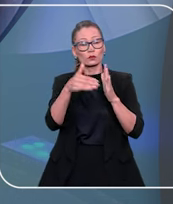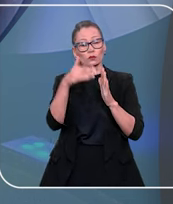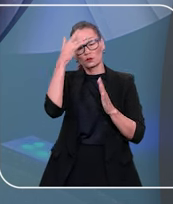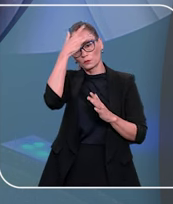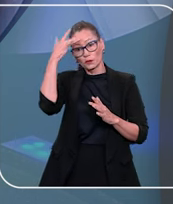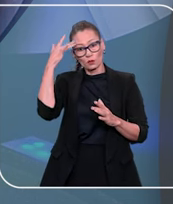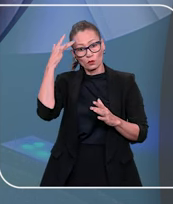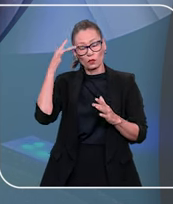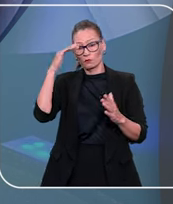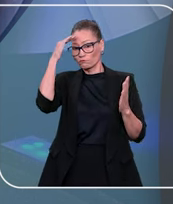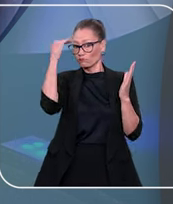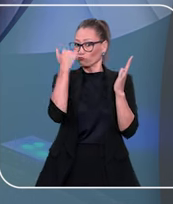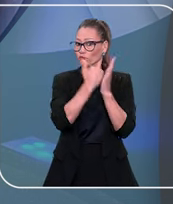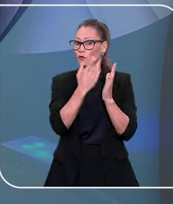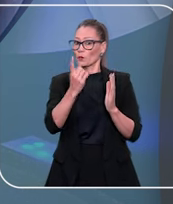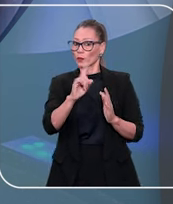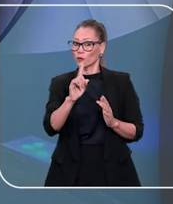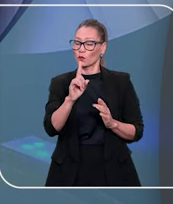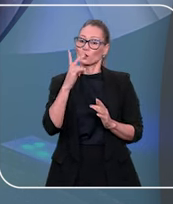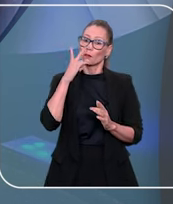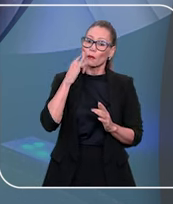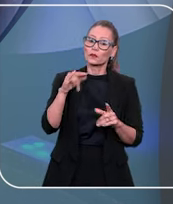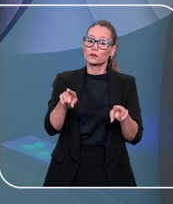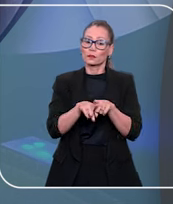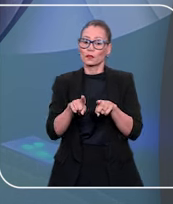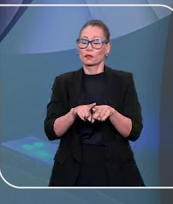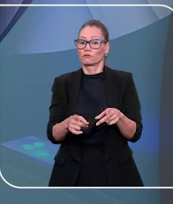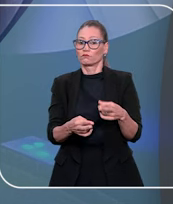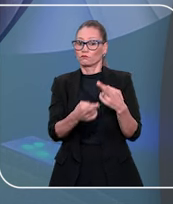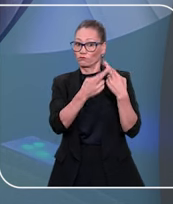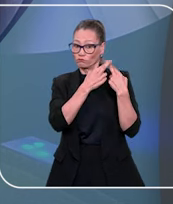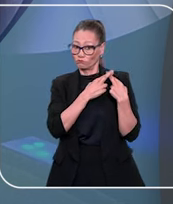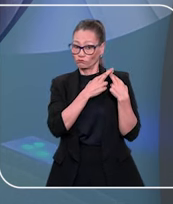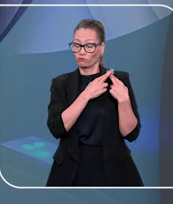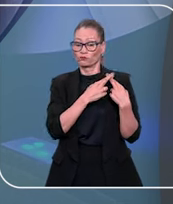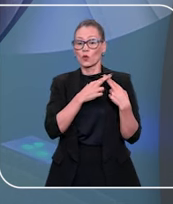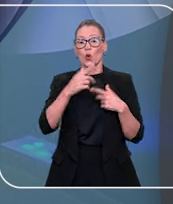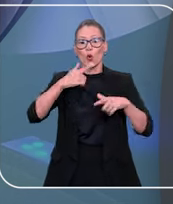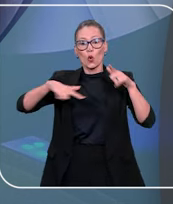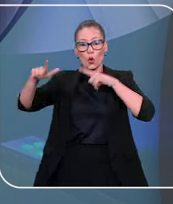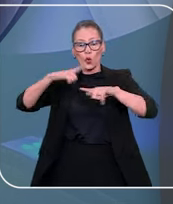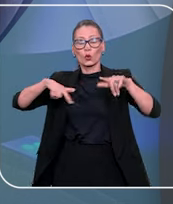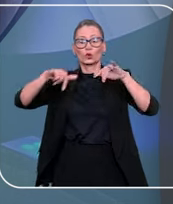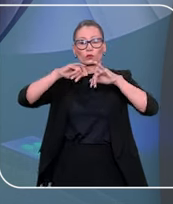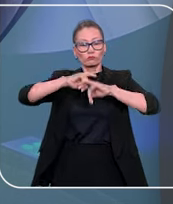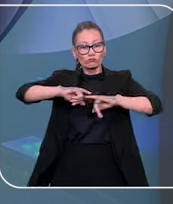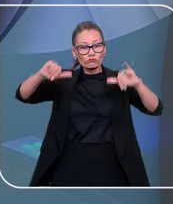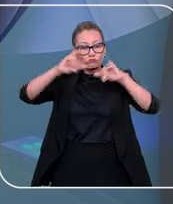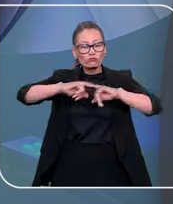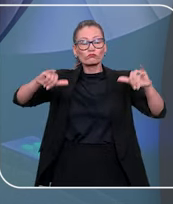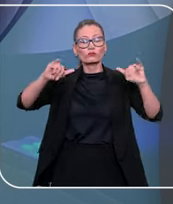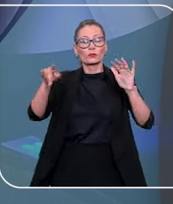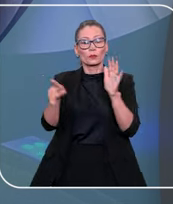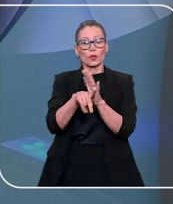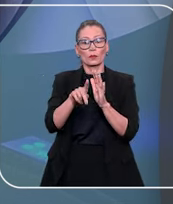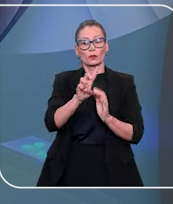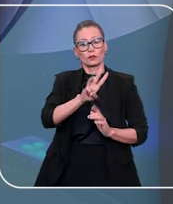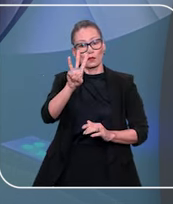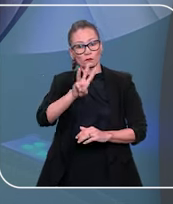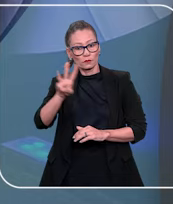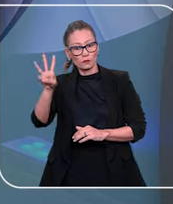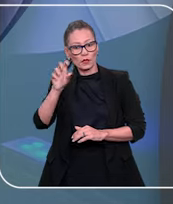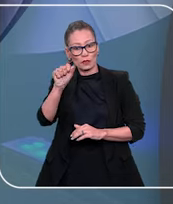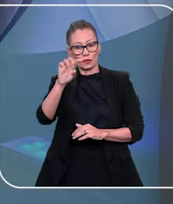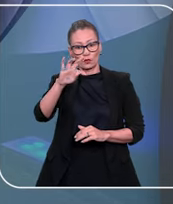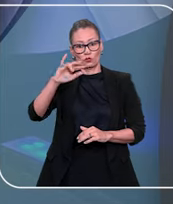aplicada a todos que deixem de cumprir a medida, não apenas aos pais e responsáveis. Você confere outras notícias